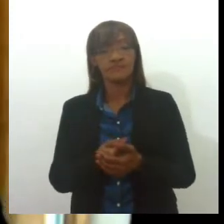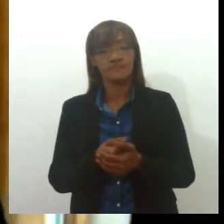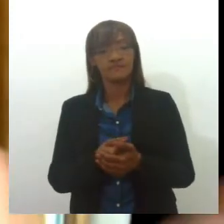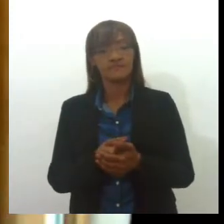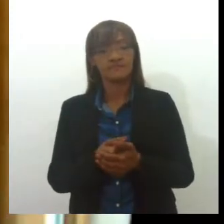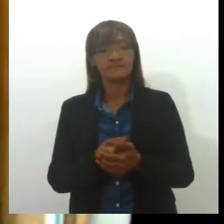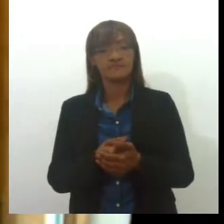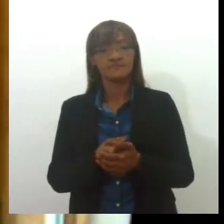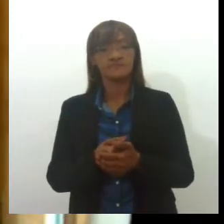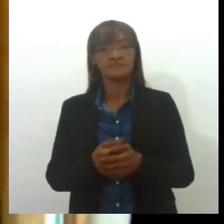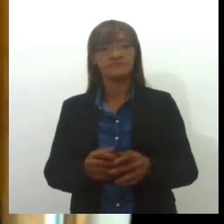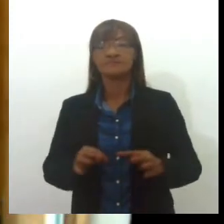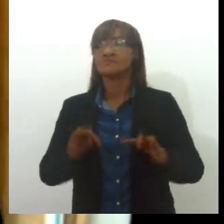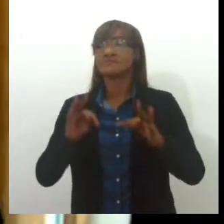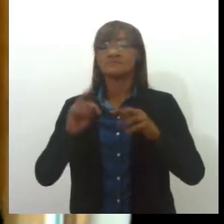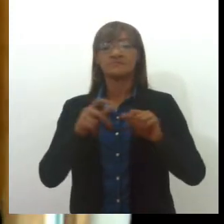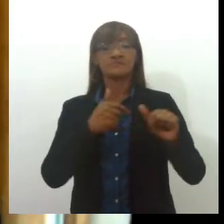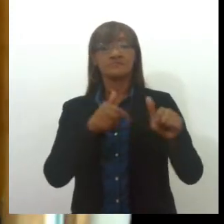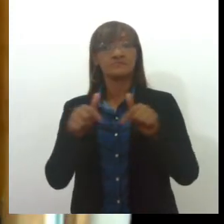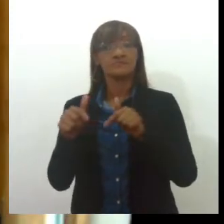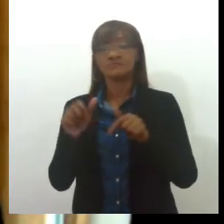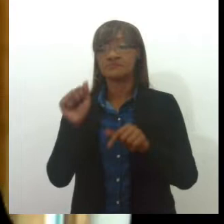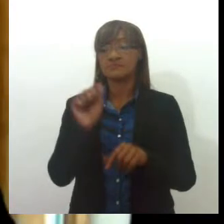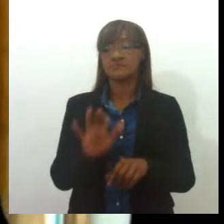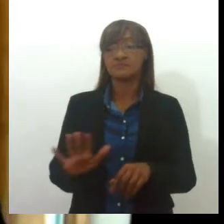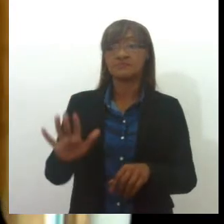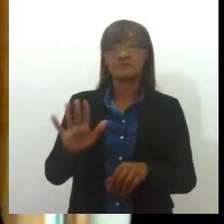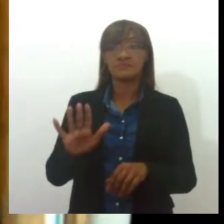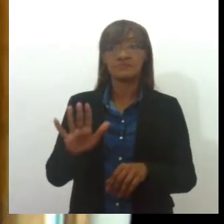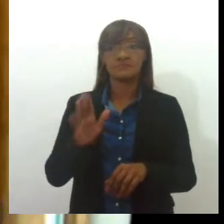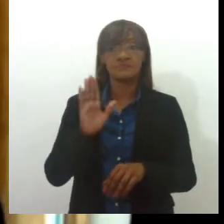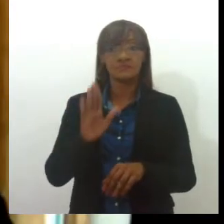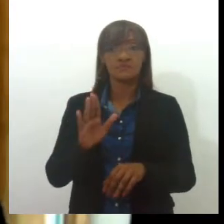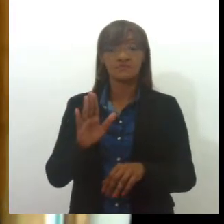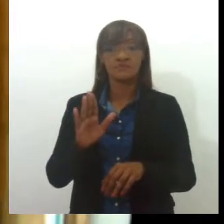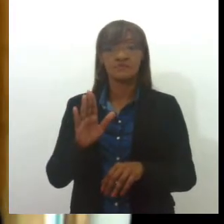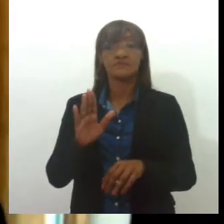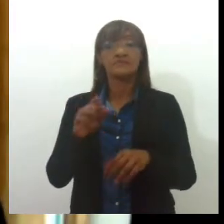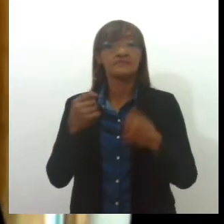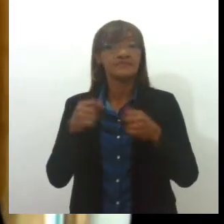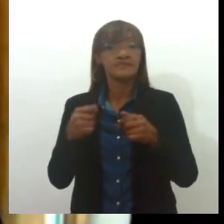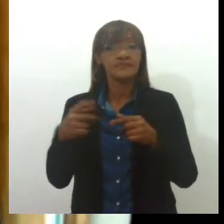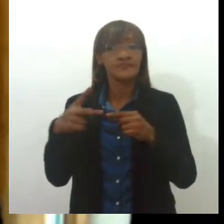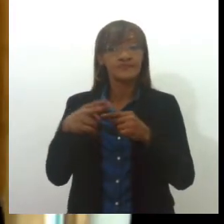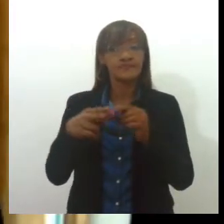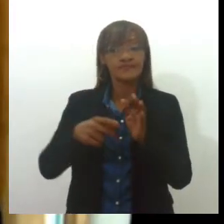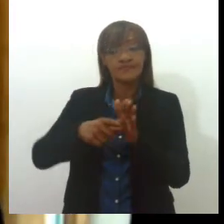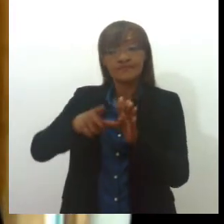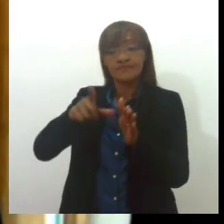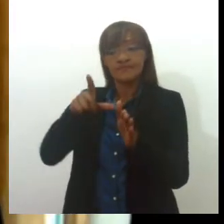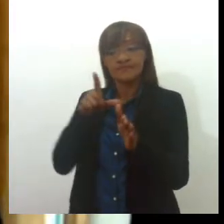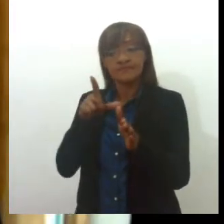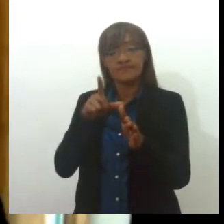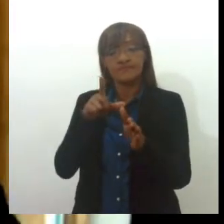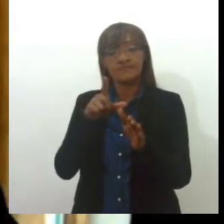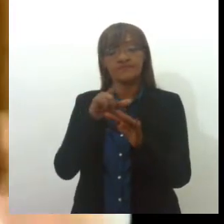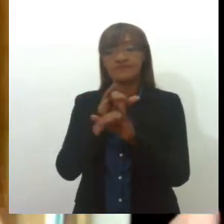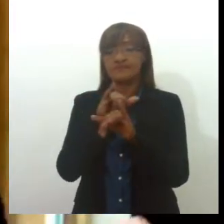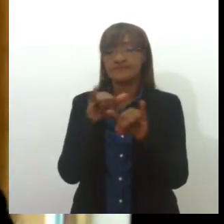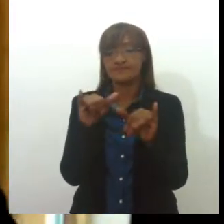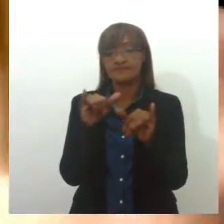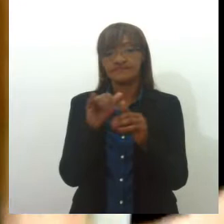do serviço público em geral. Em caso de corte, é necessário, é obrigatório o aviso prévio, sob pena de